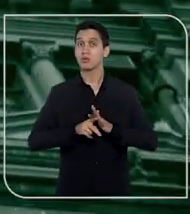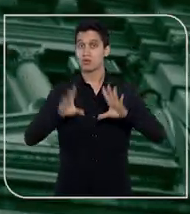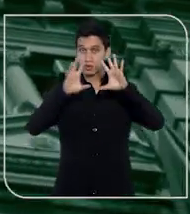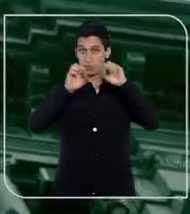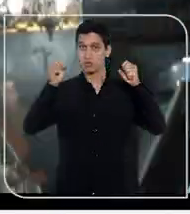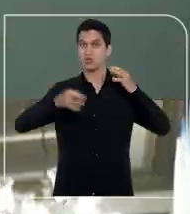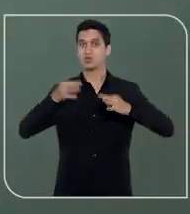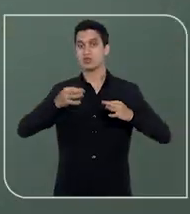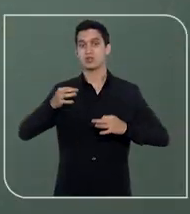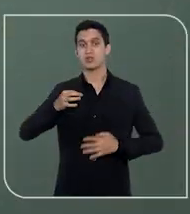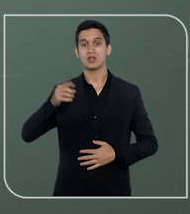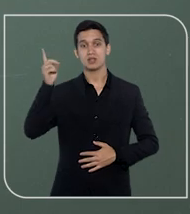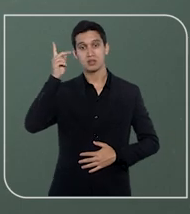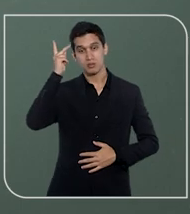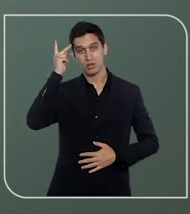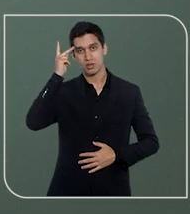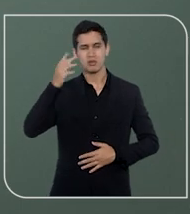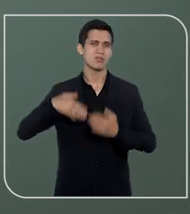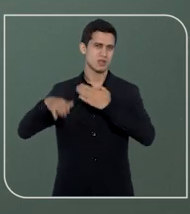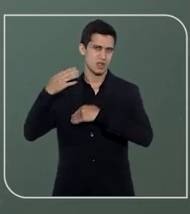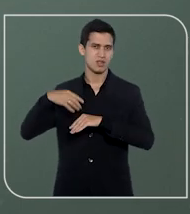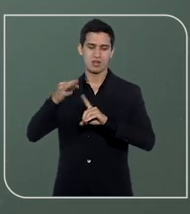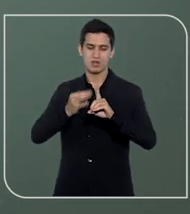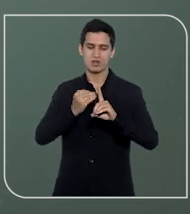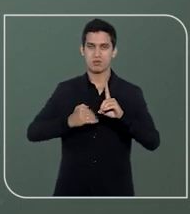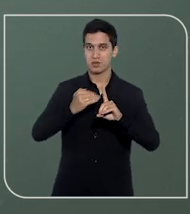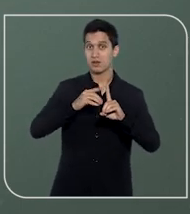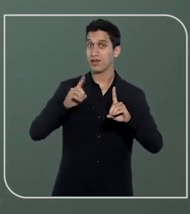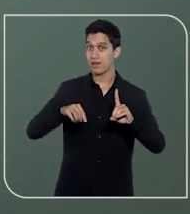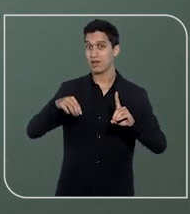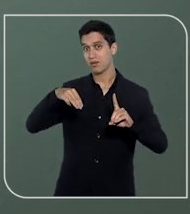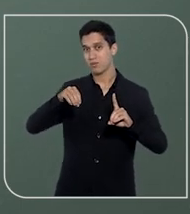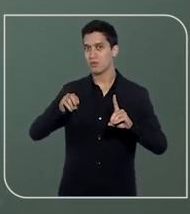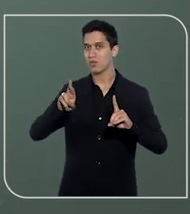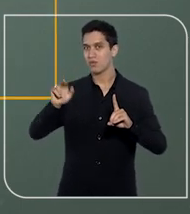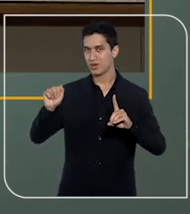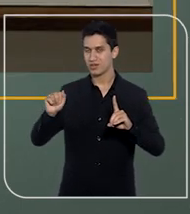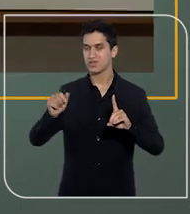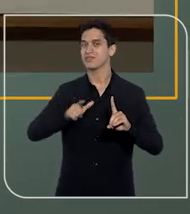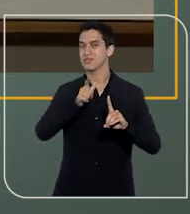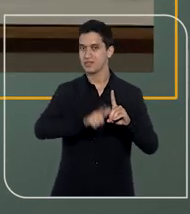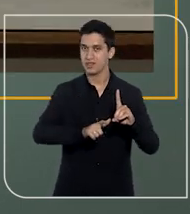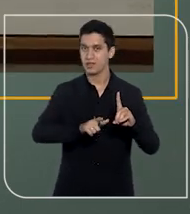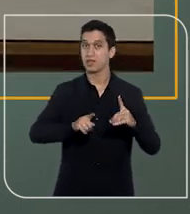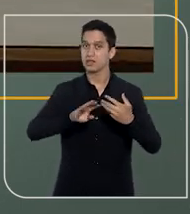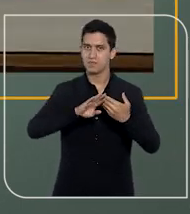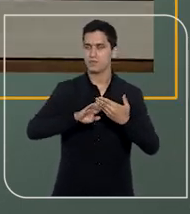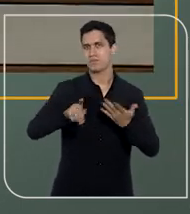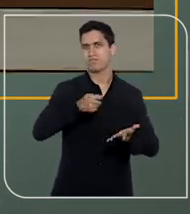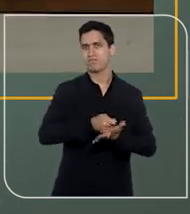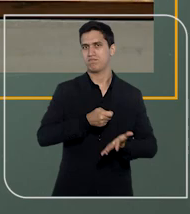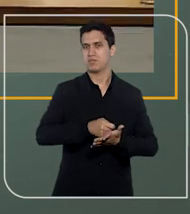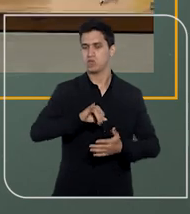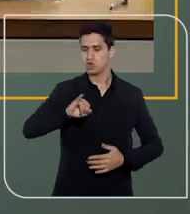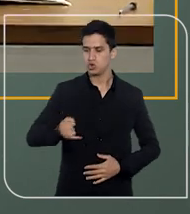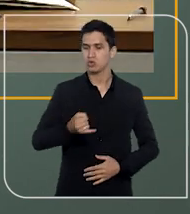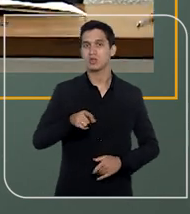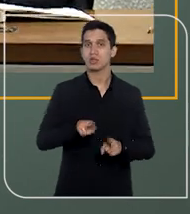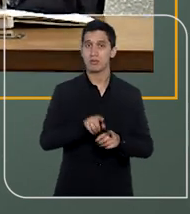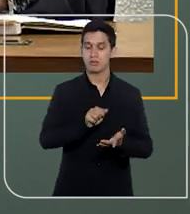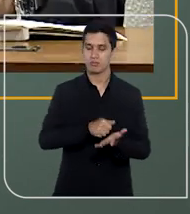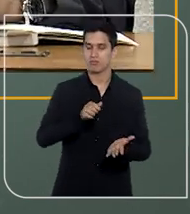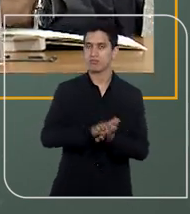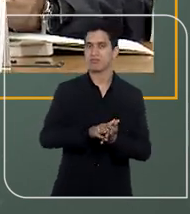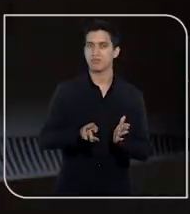Na época, o ministro Moura Ribeiro era o desembargador e relator do acórdão que afastou a cobrança de juros e multa